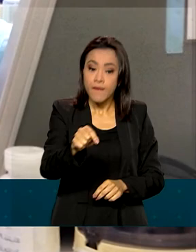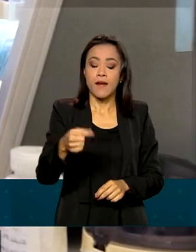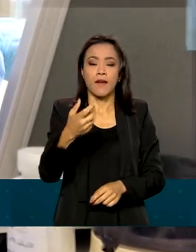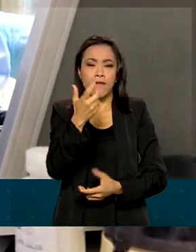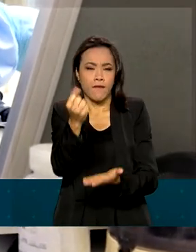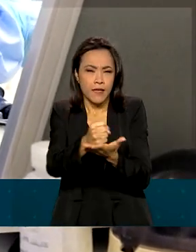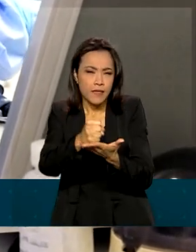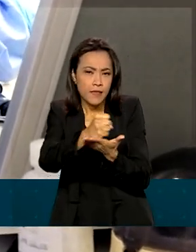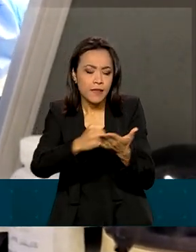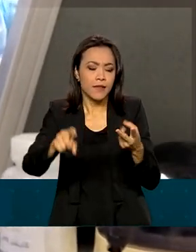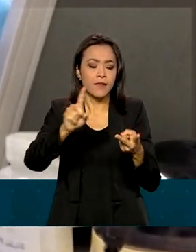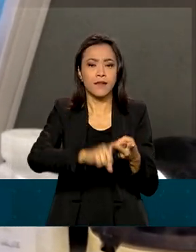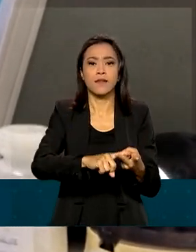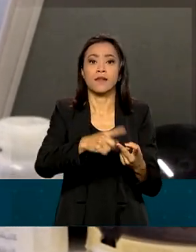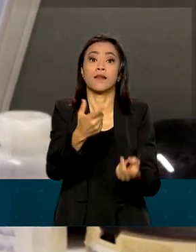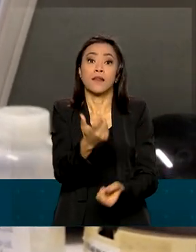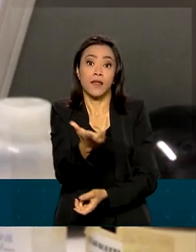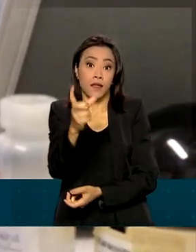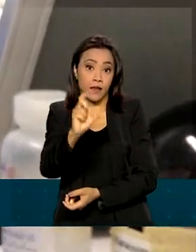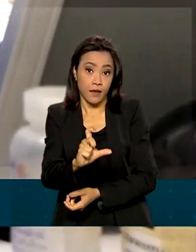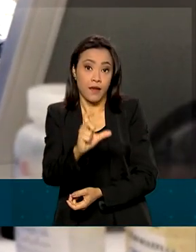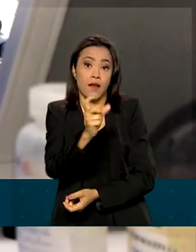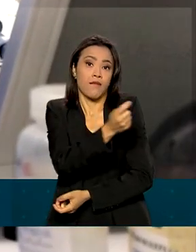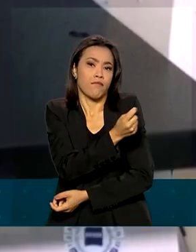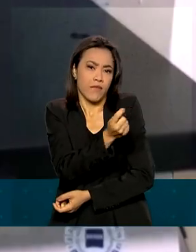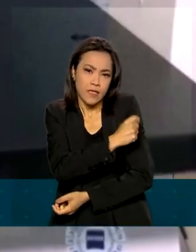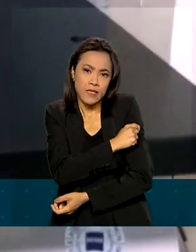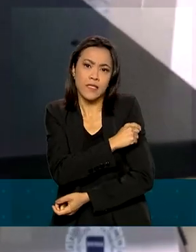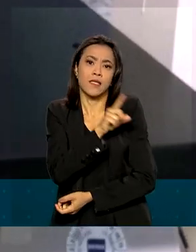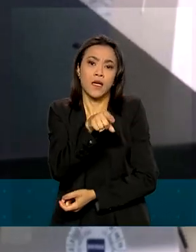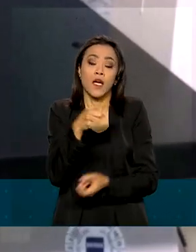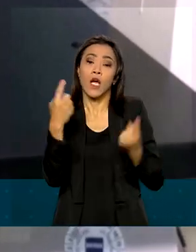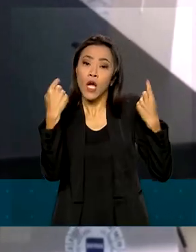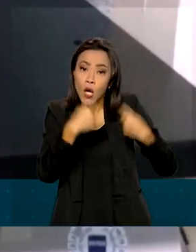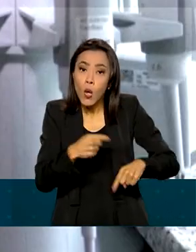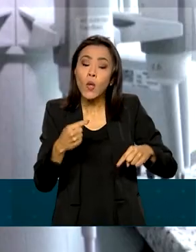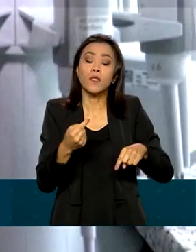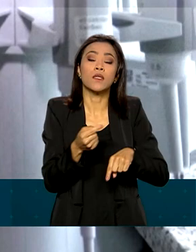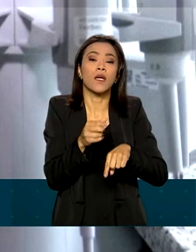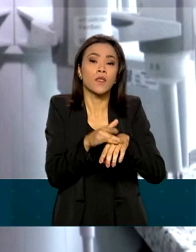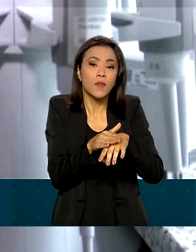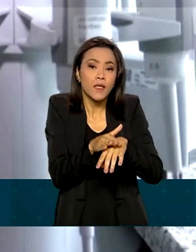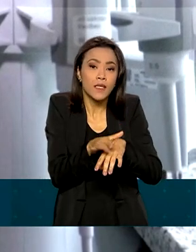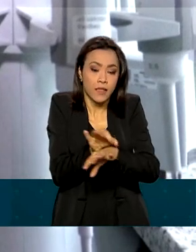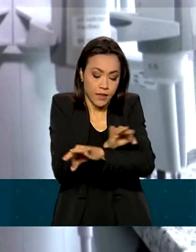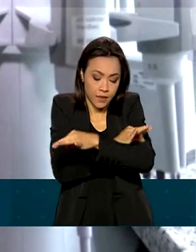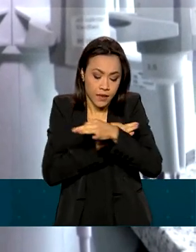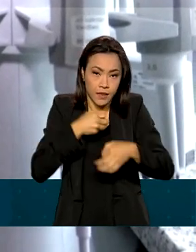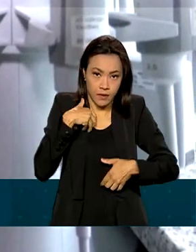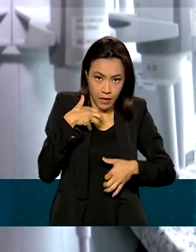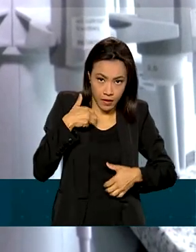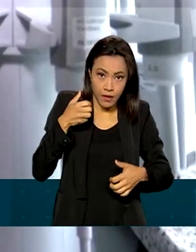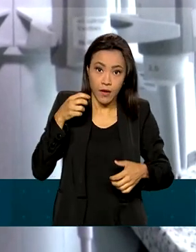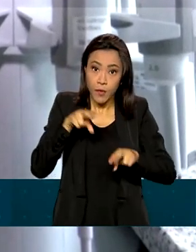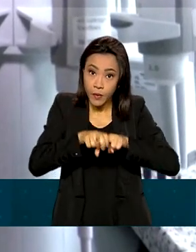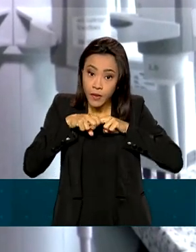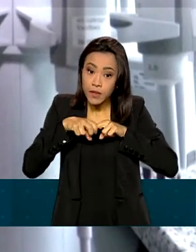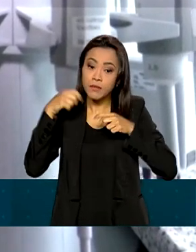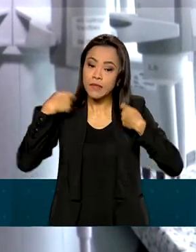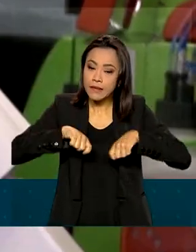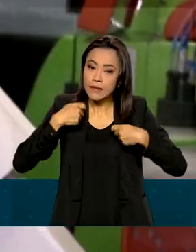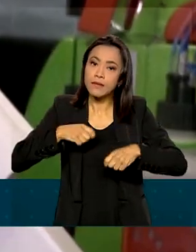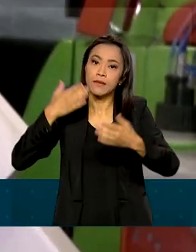medicamentos usados na prevenção e tratamento da varíola dos macacos. Para isso, os produtos têm que ter sido